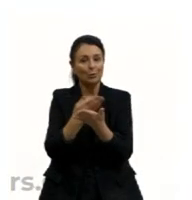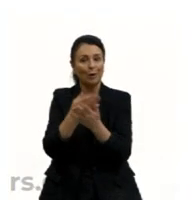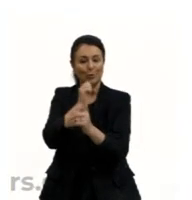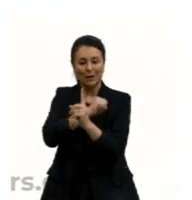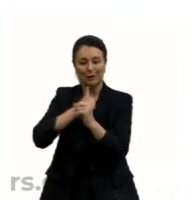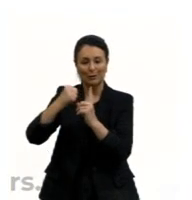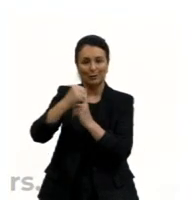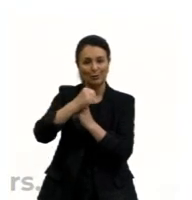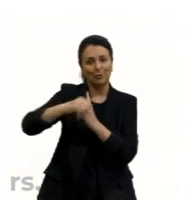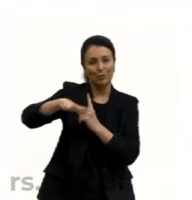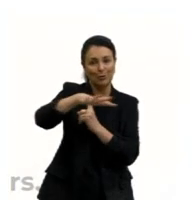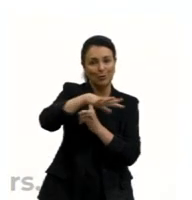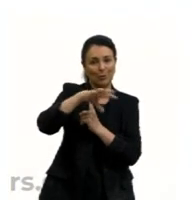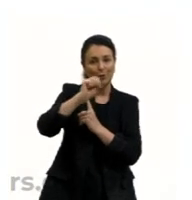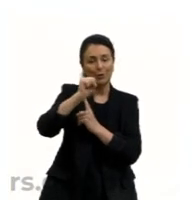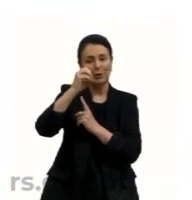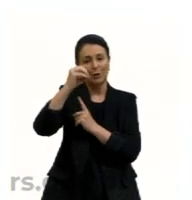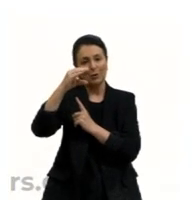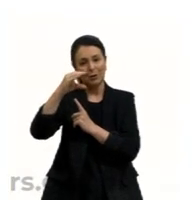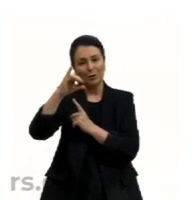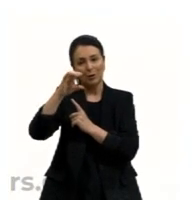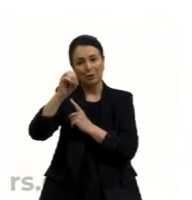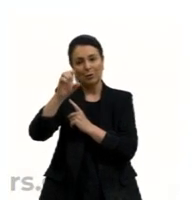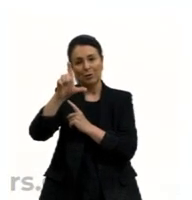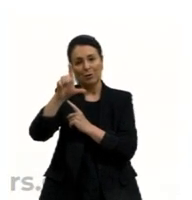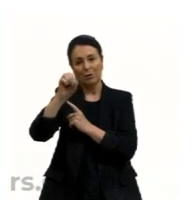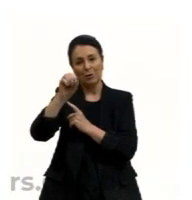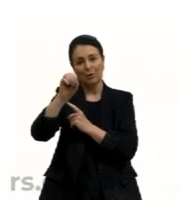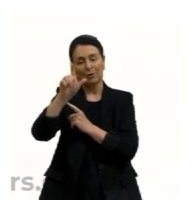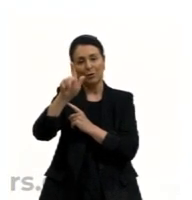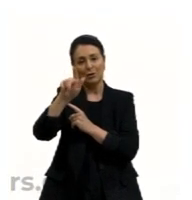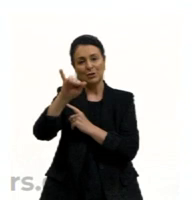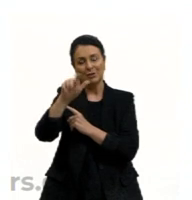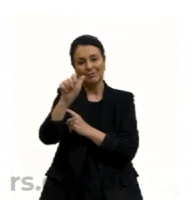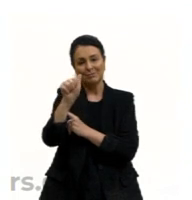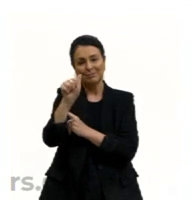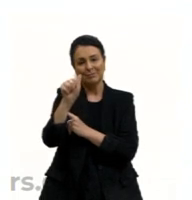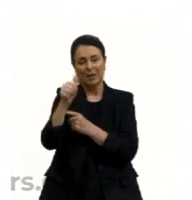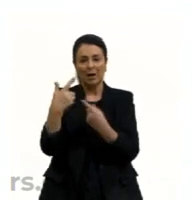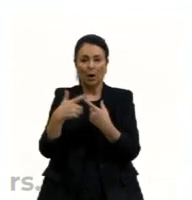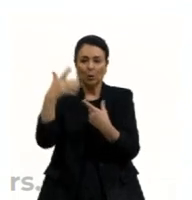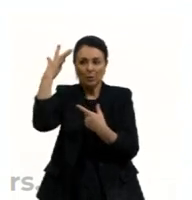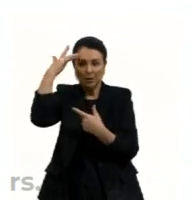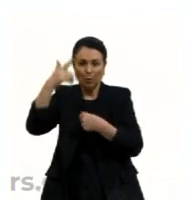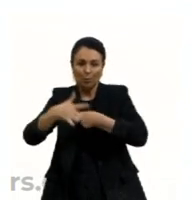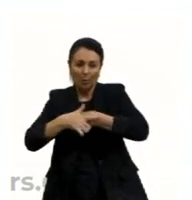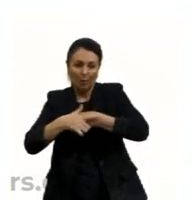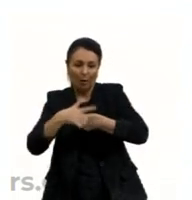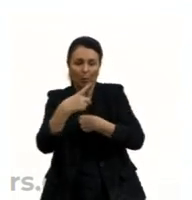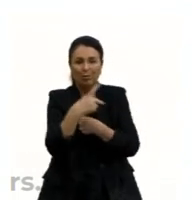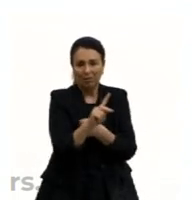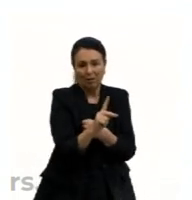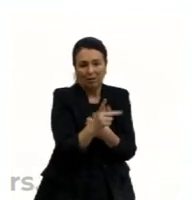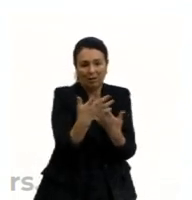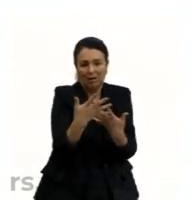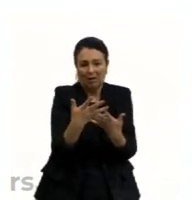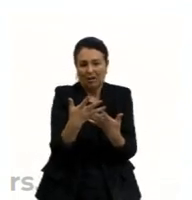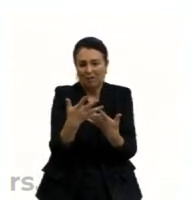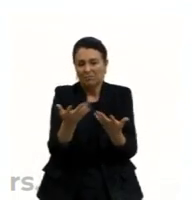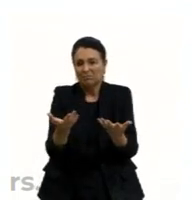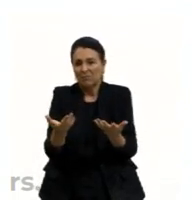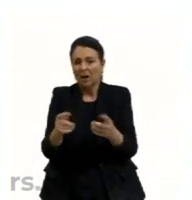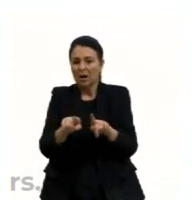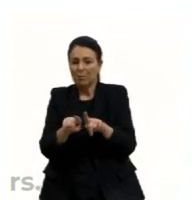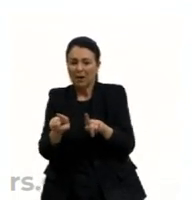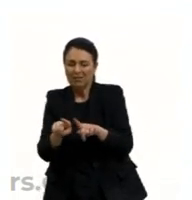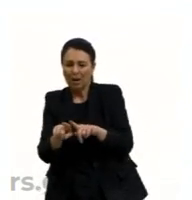começar agora a entender o papel da sociologia. O papel da sociologia, não sei se chega exatamente a dizer esse não aqui, mas